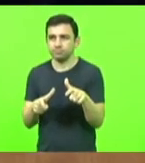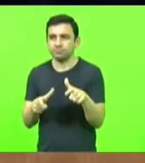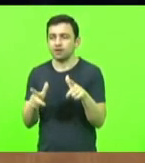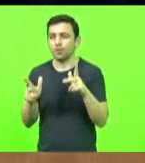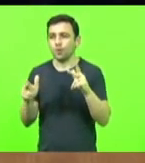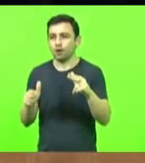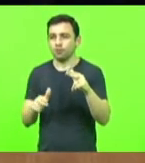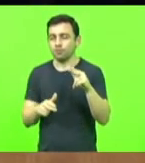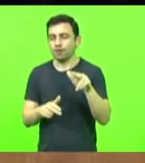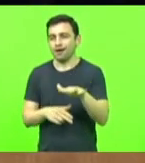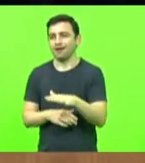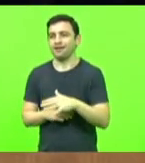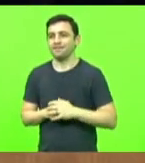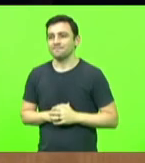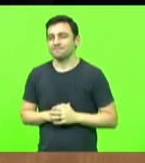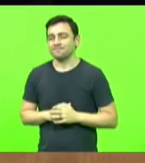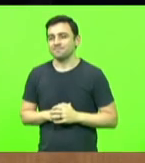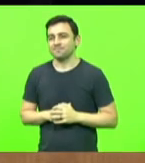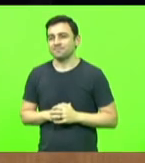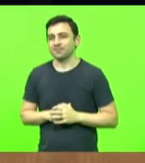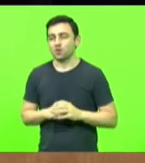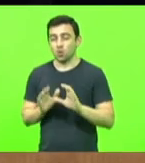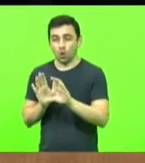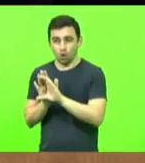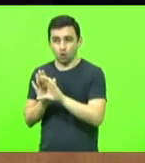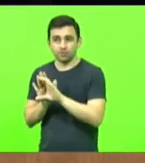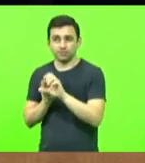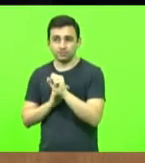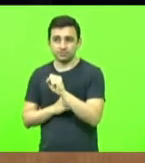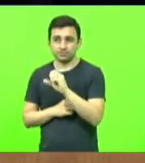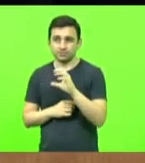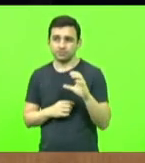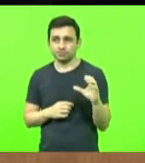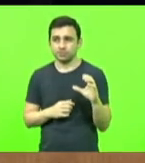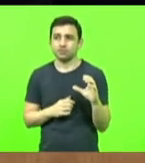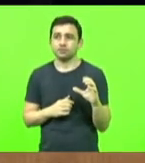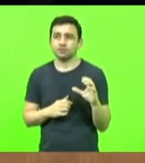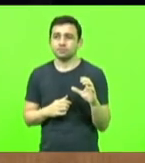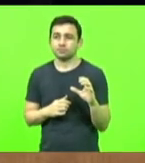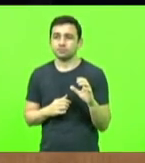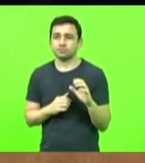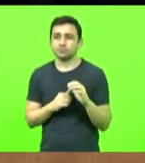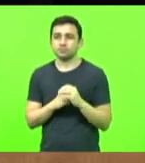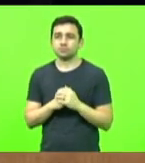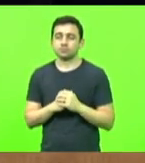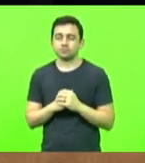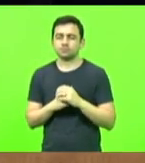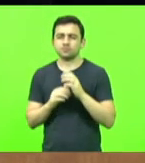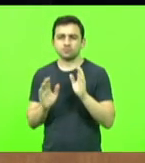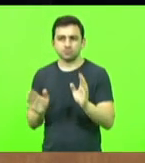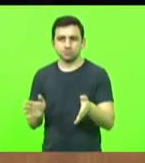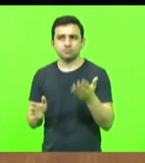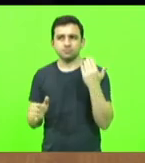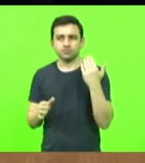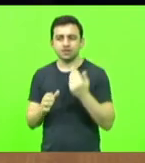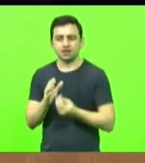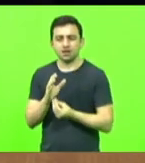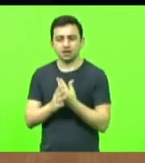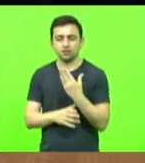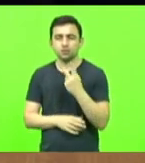O Código Ambiental de Santa Catarina foi criado no ano de